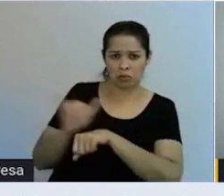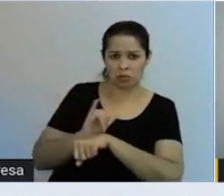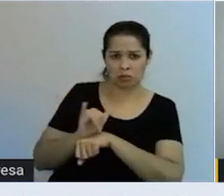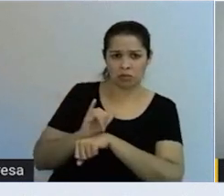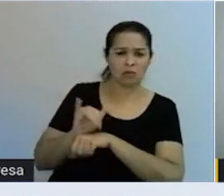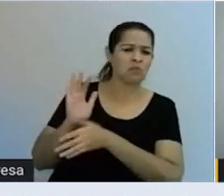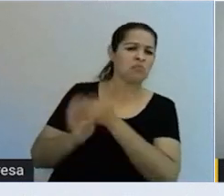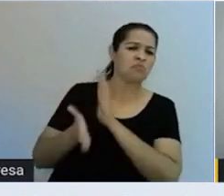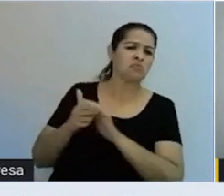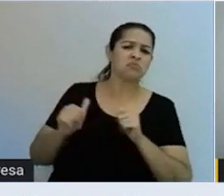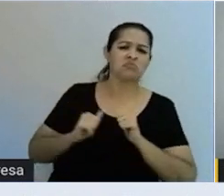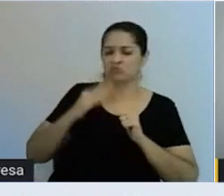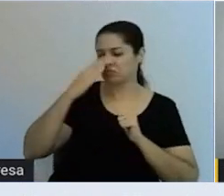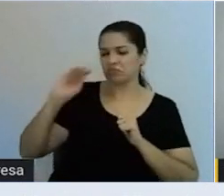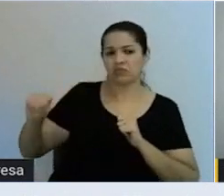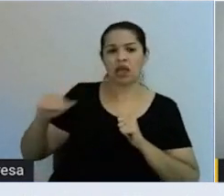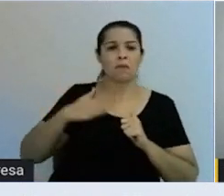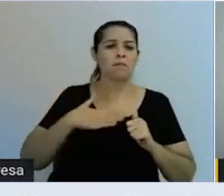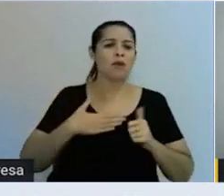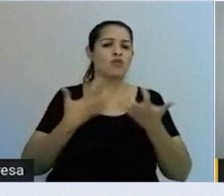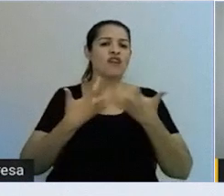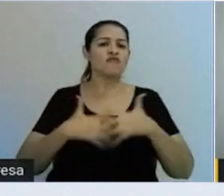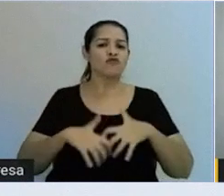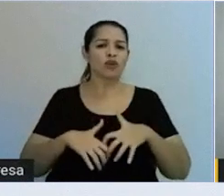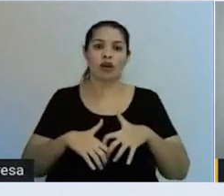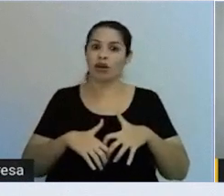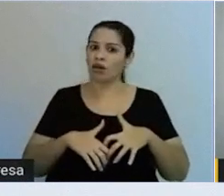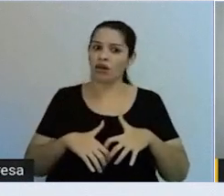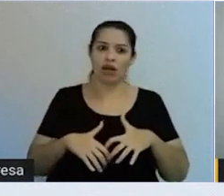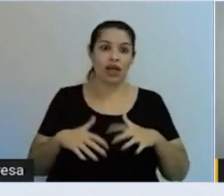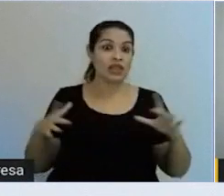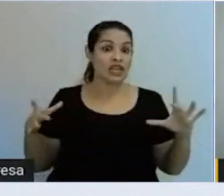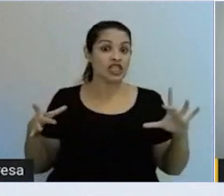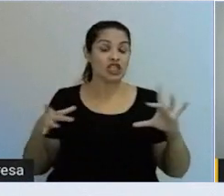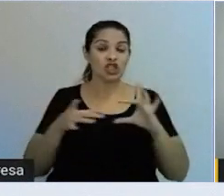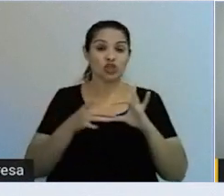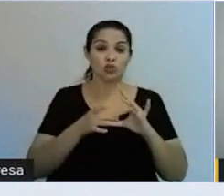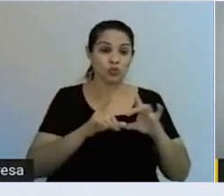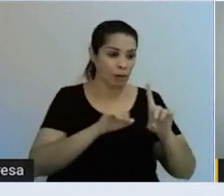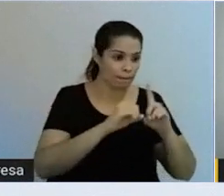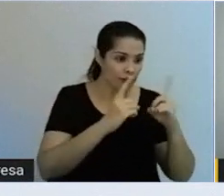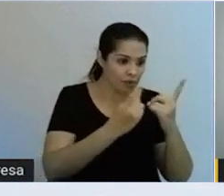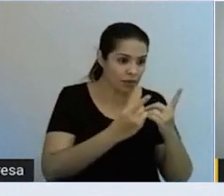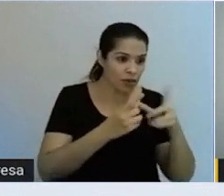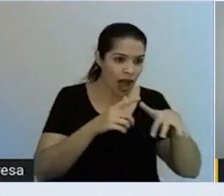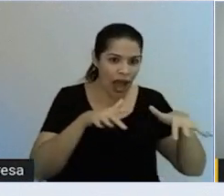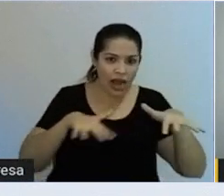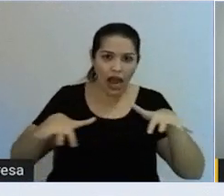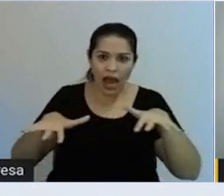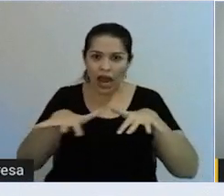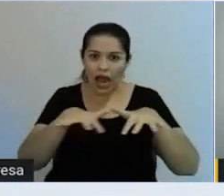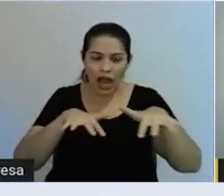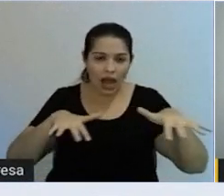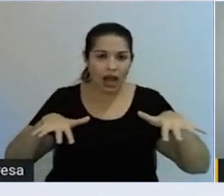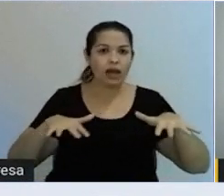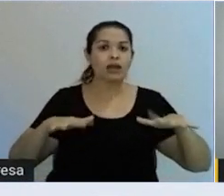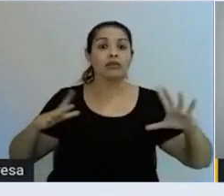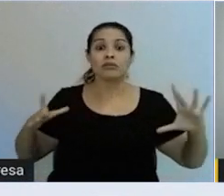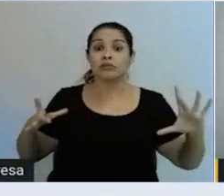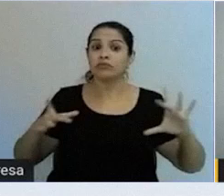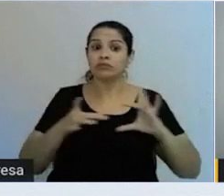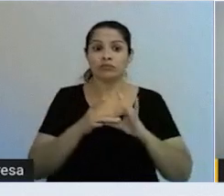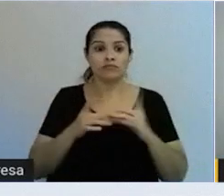jeito, maneira, cara. Os pilares andam juntos, de mãos dadas. Você vê, tem a melhoria focada,